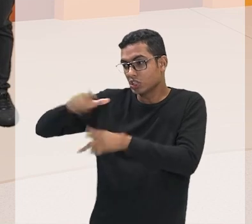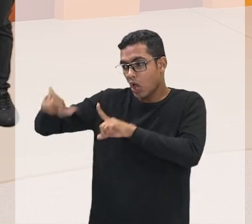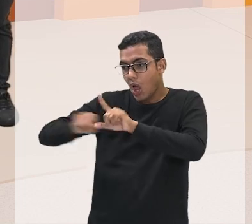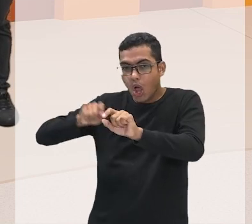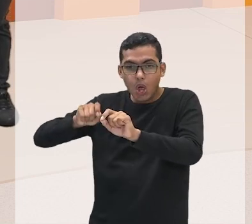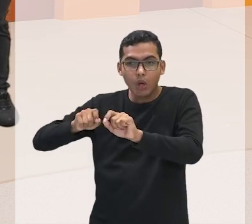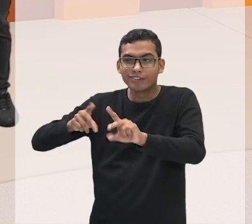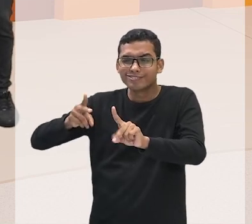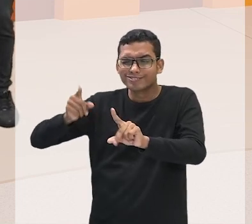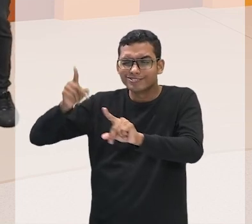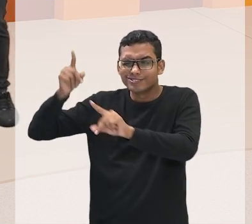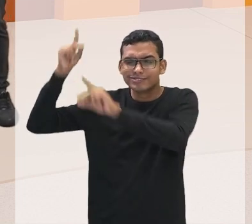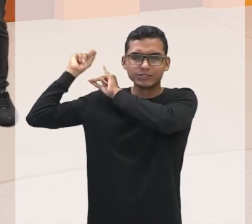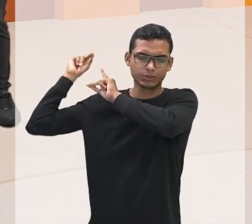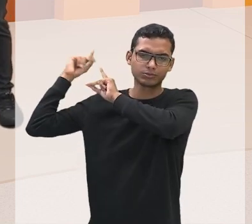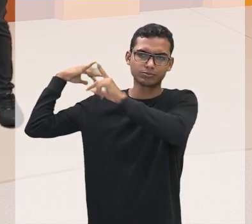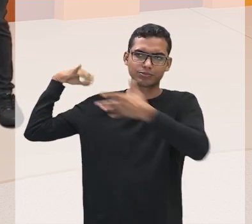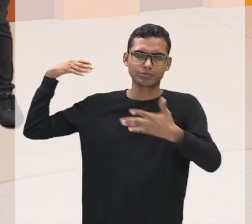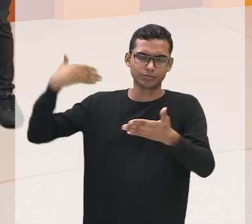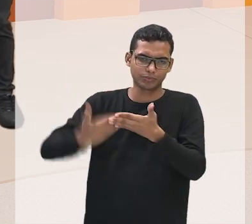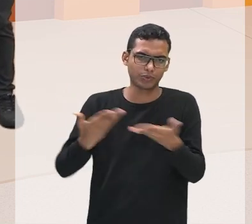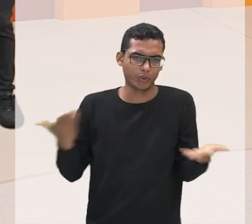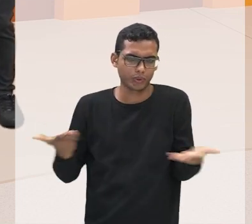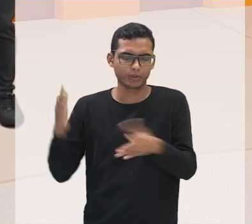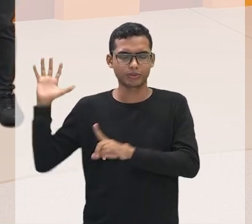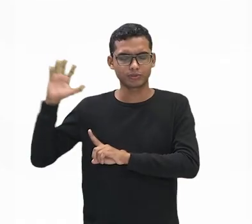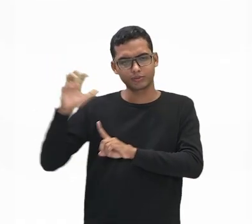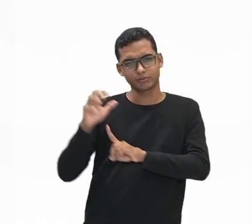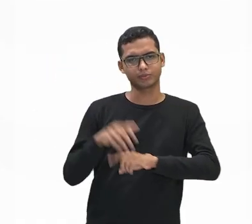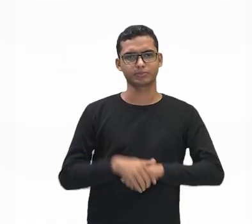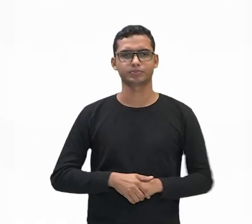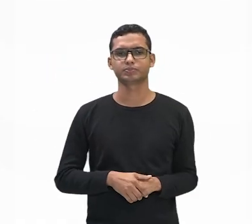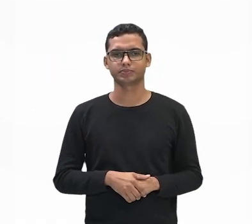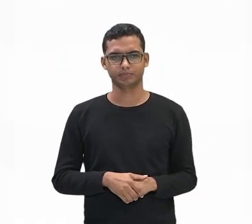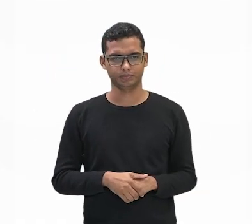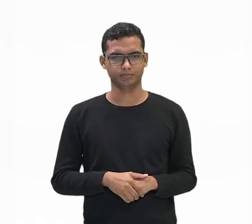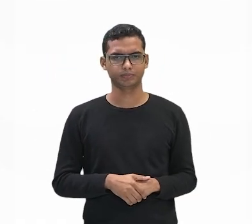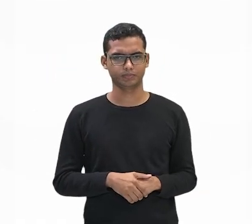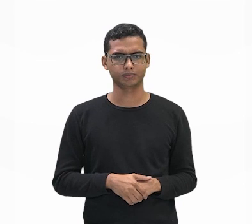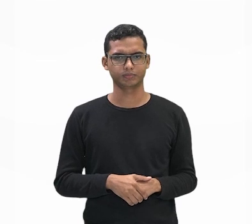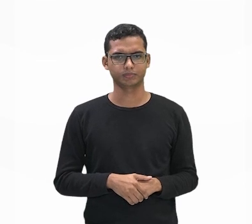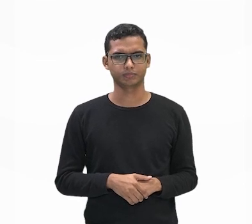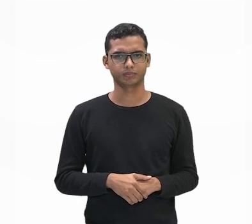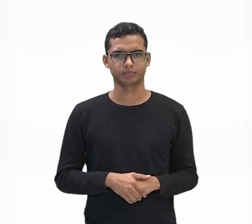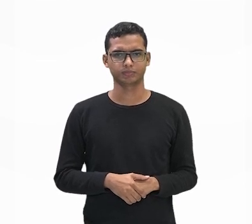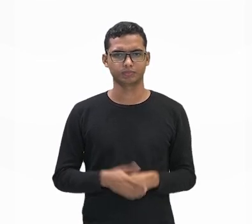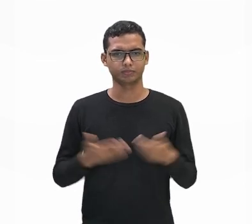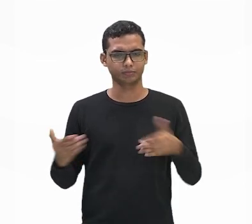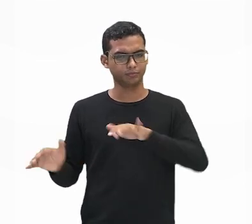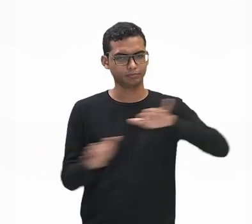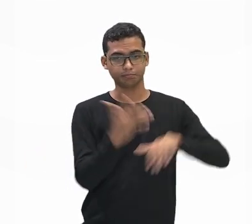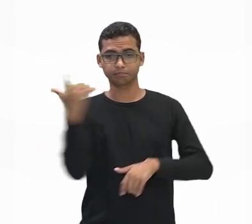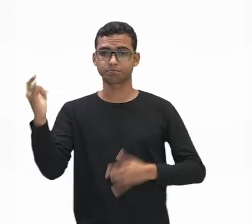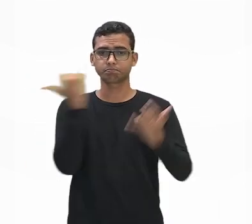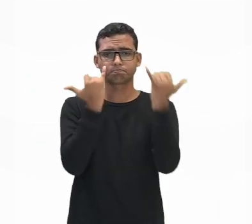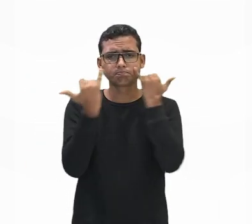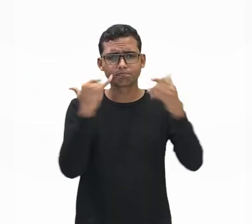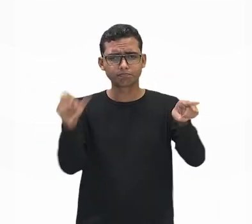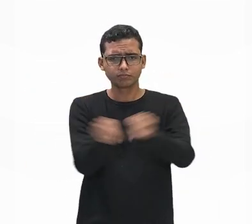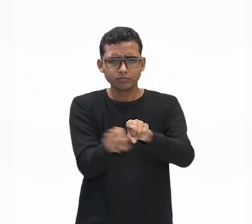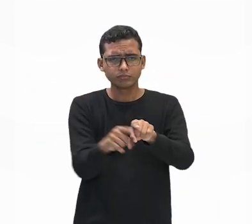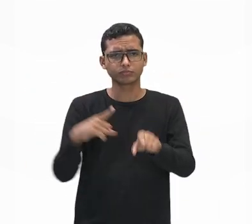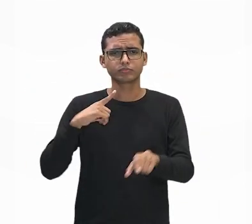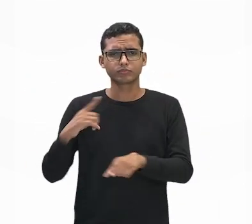Vamos continuar verificando mais dados. A aula, vou nessa próxima tela. A gente vai verificar mais dados que tentam fazer a gente